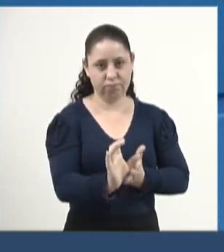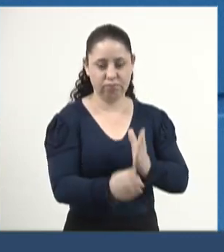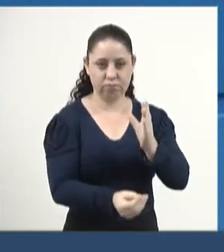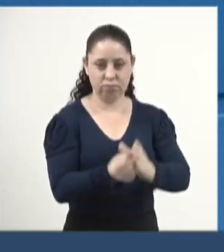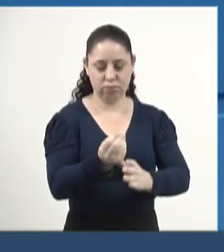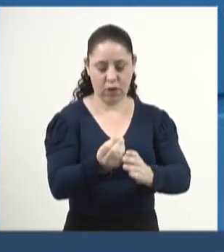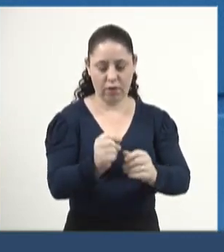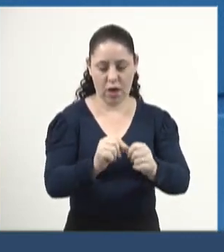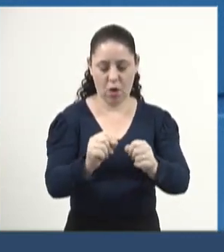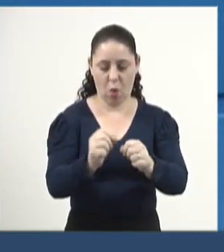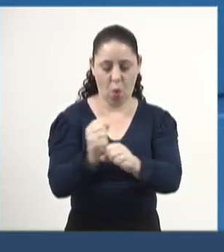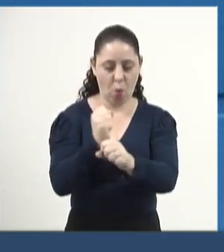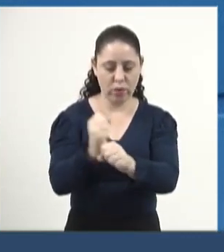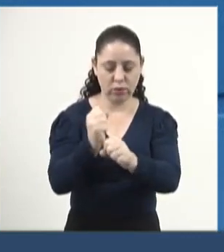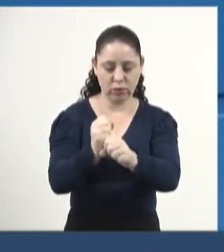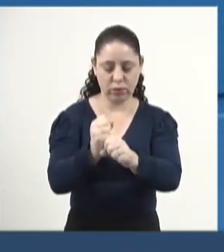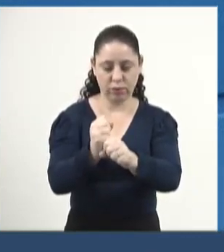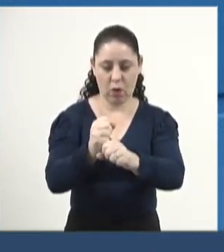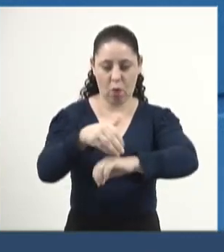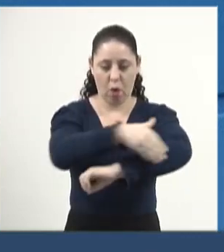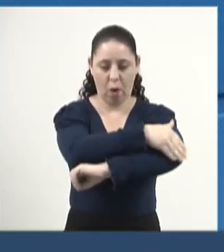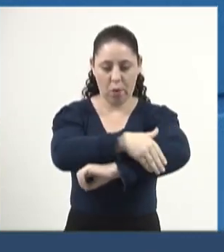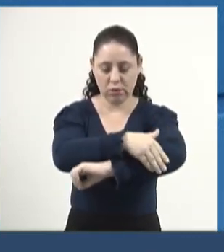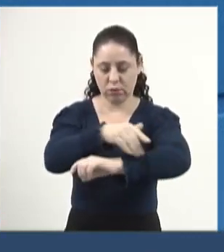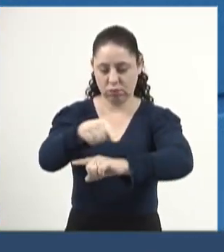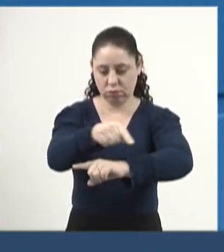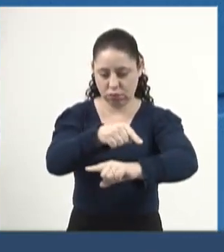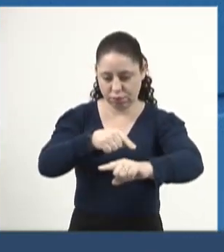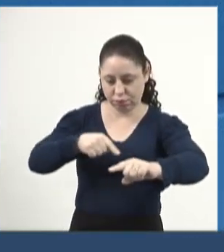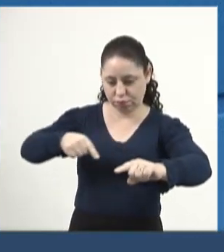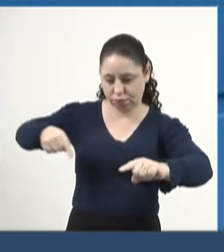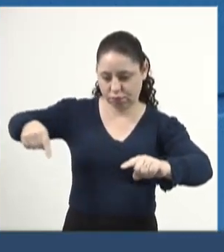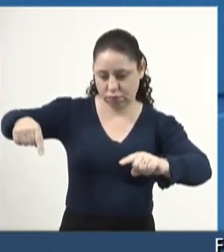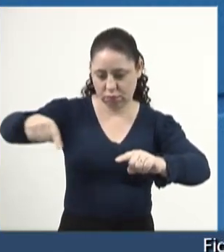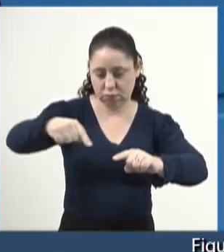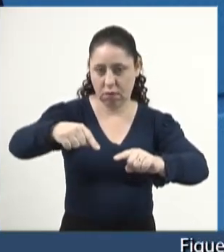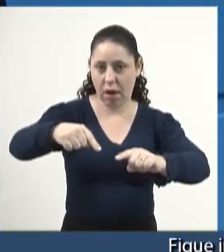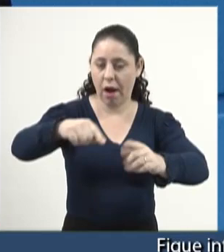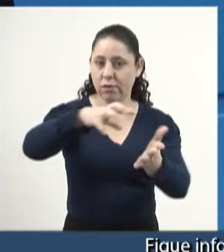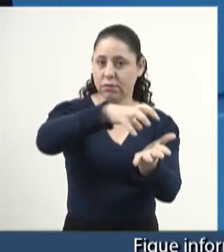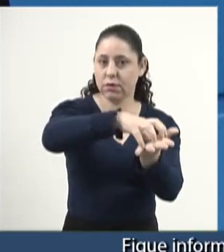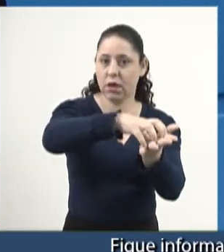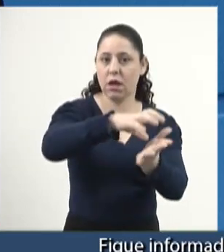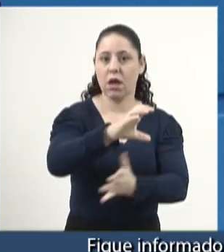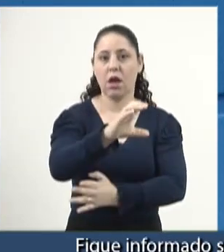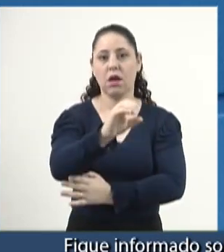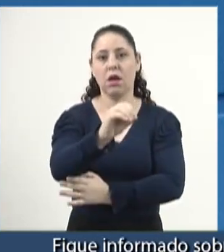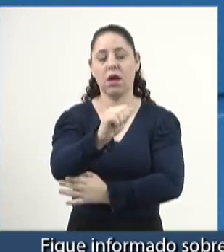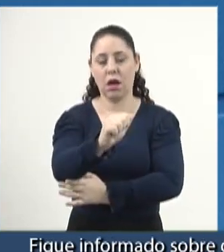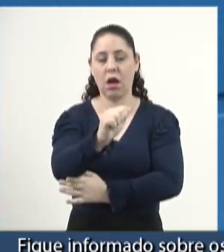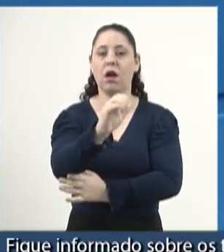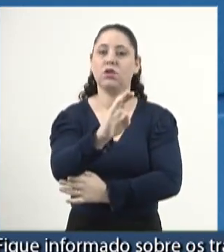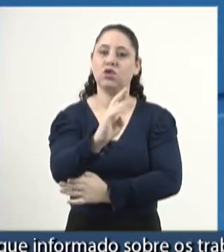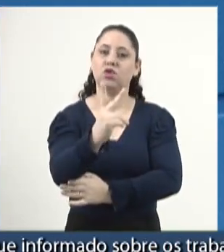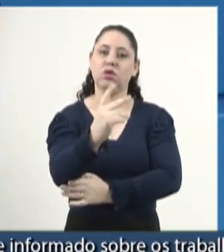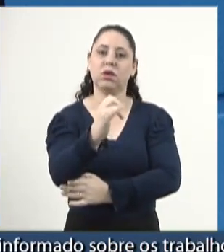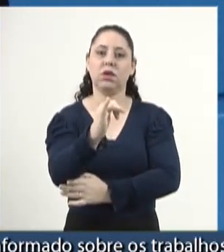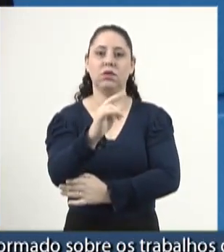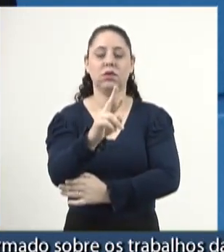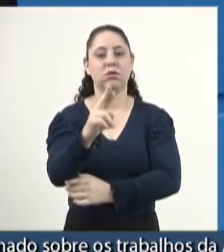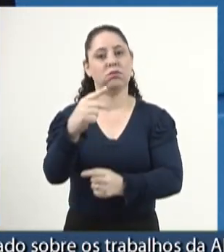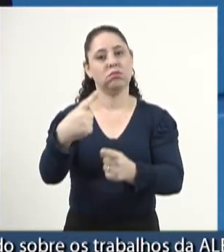rotatória na entrada da aldeia Caixoeirinha, localizada no município de Miranda.